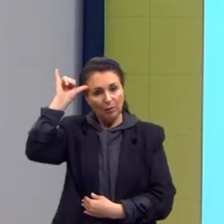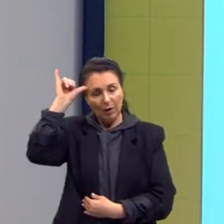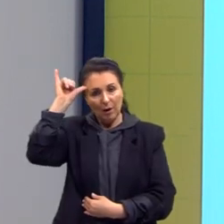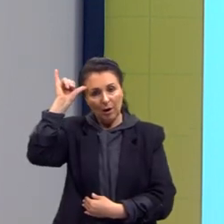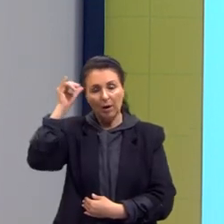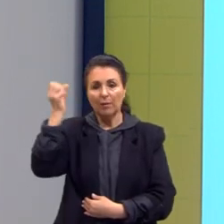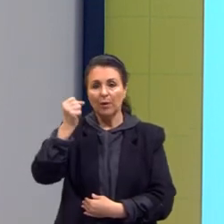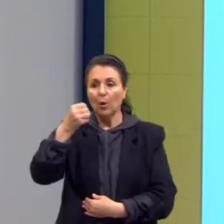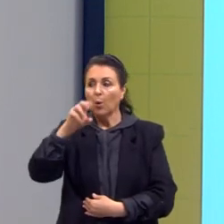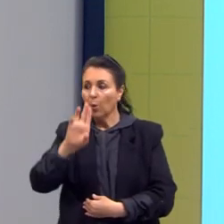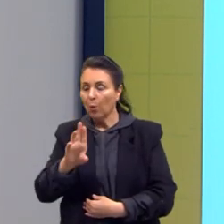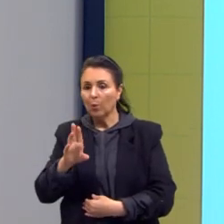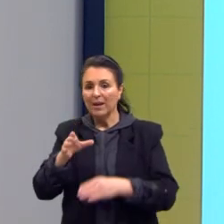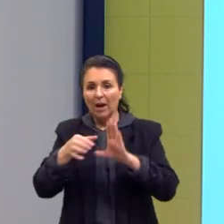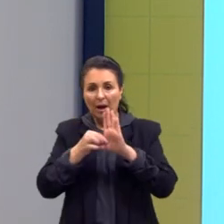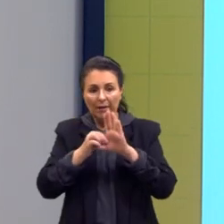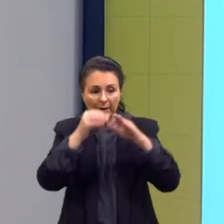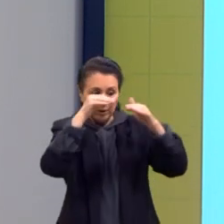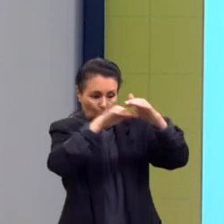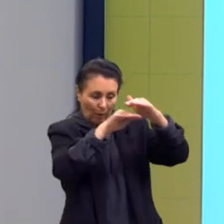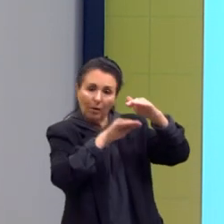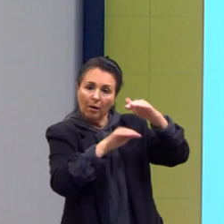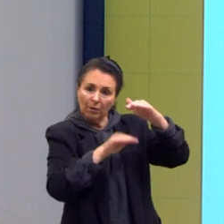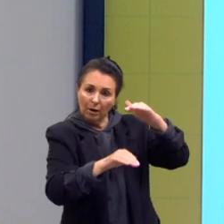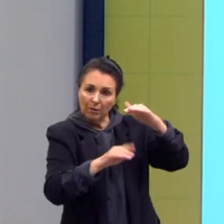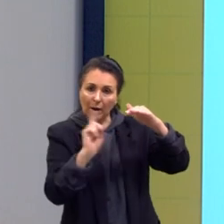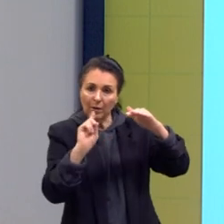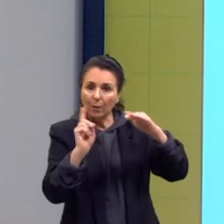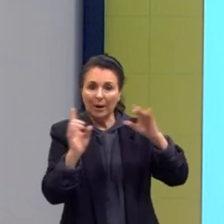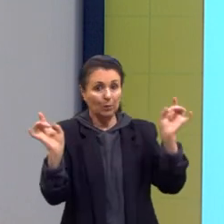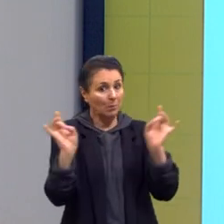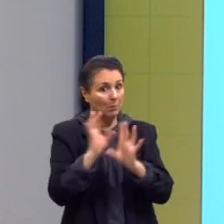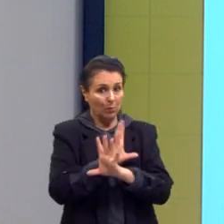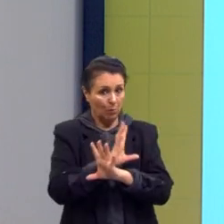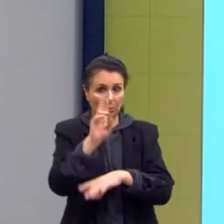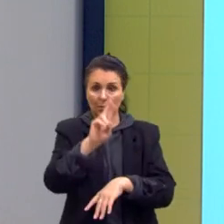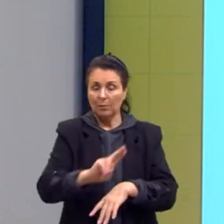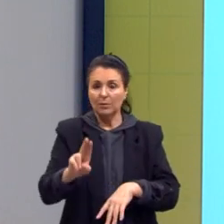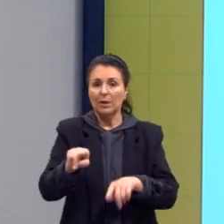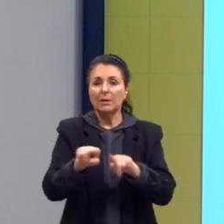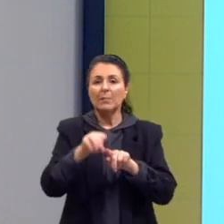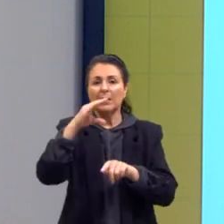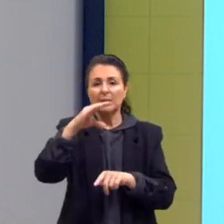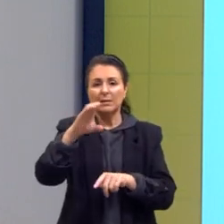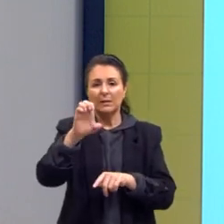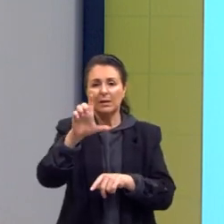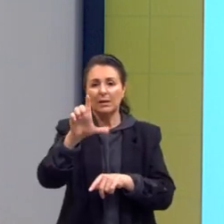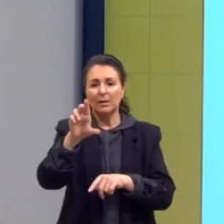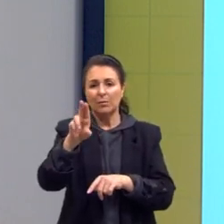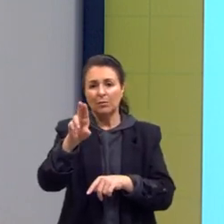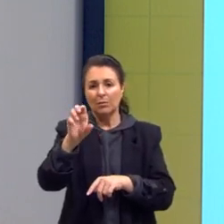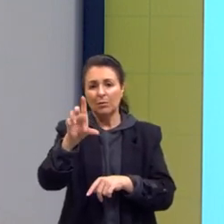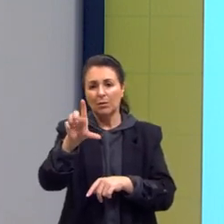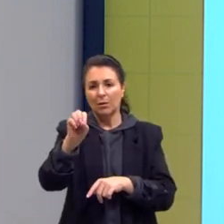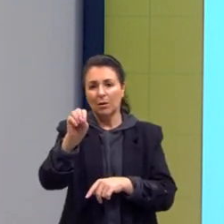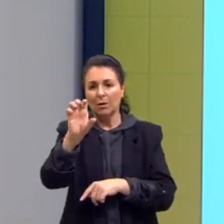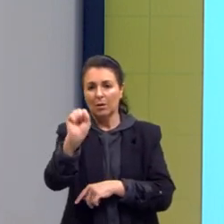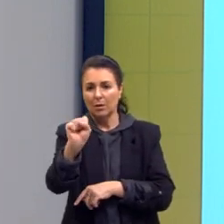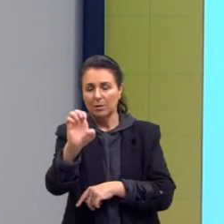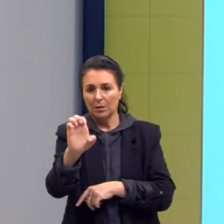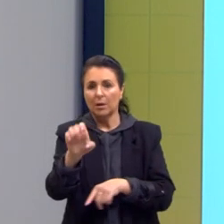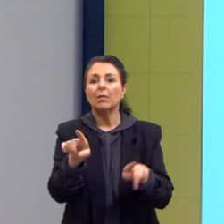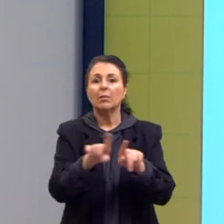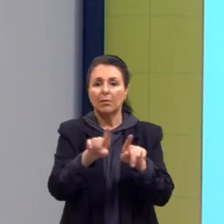resfriado, tá, não é aquela coisa embalada, enfim. Celulose, grande parte aí também relacionada a uma